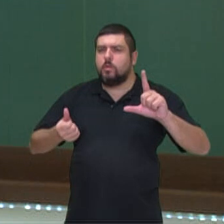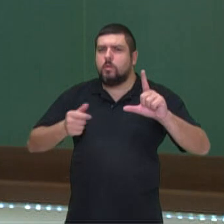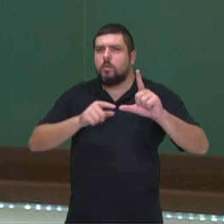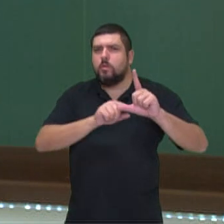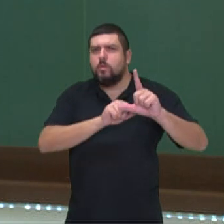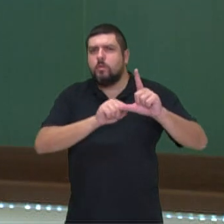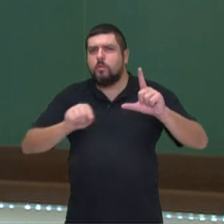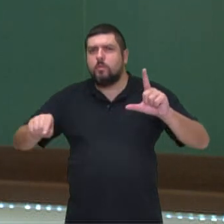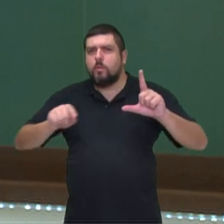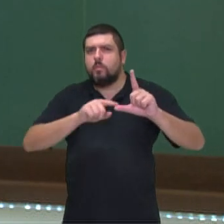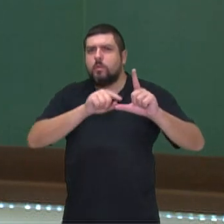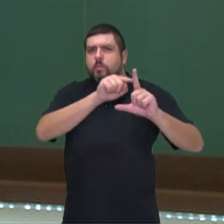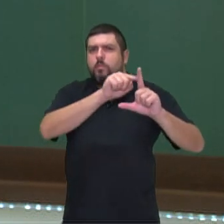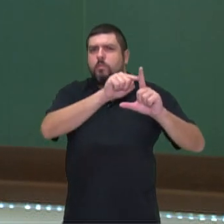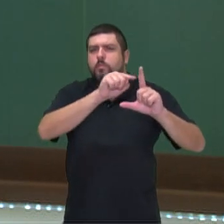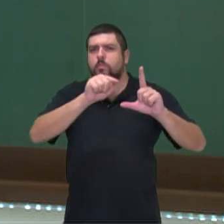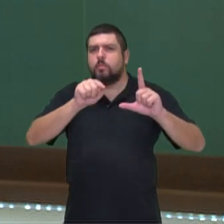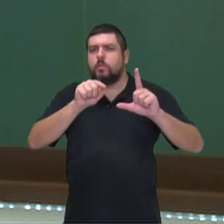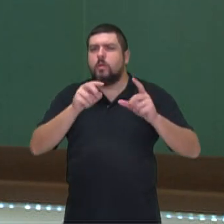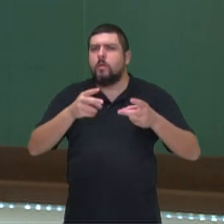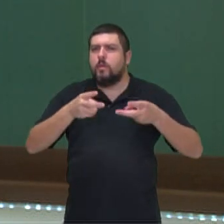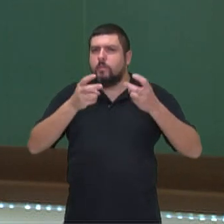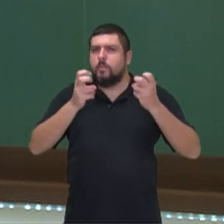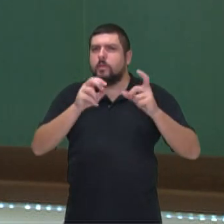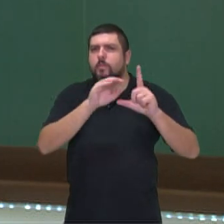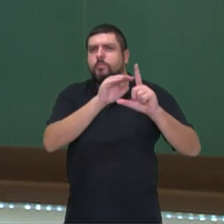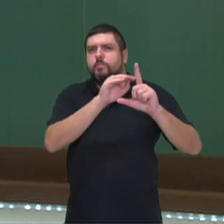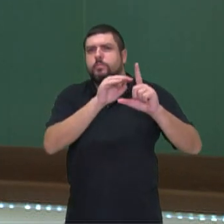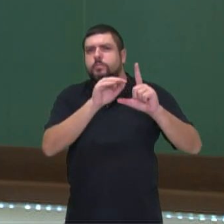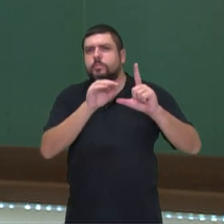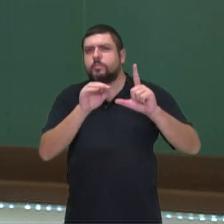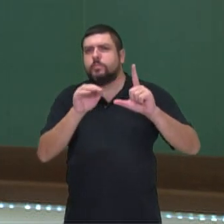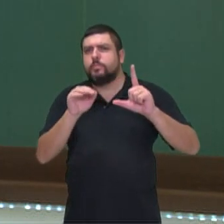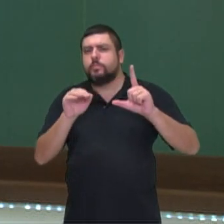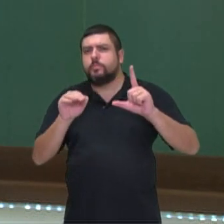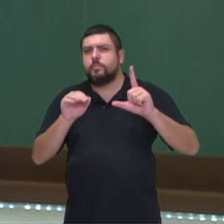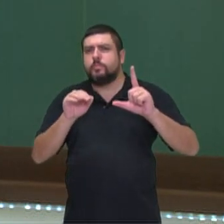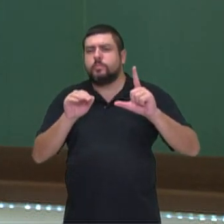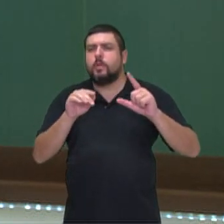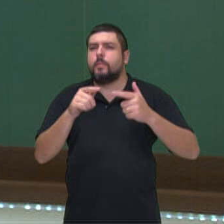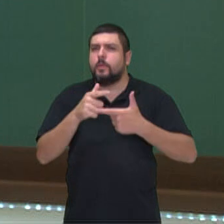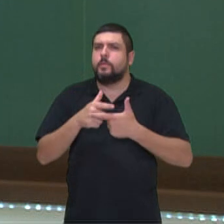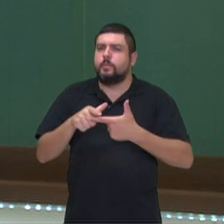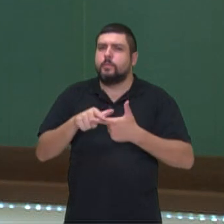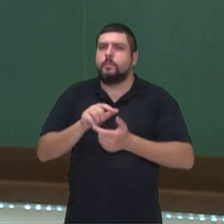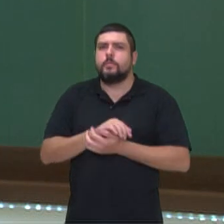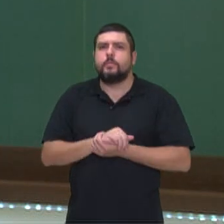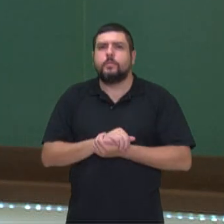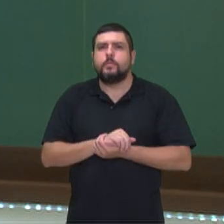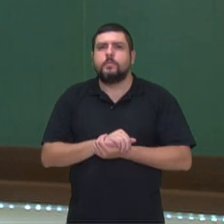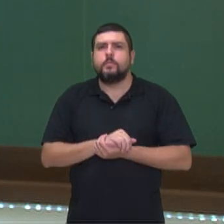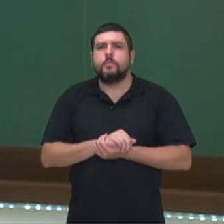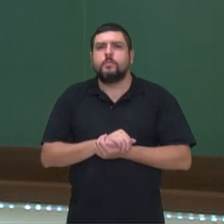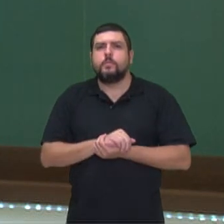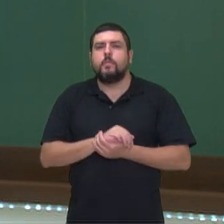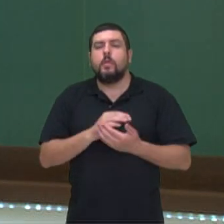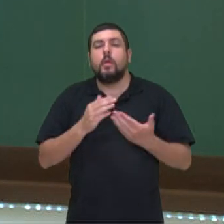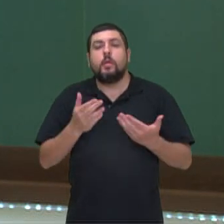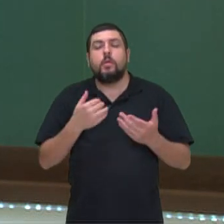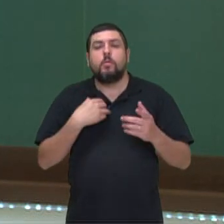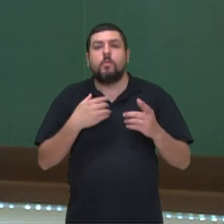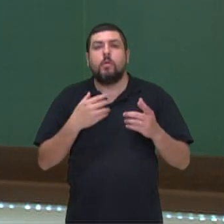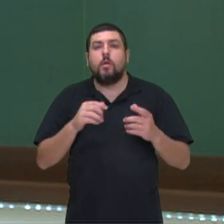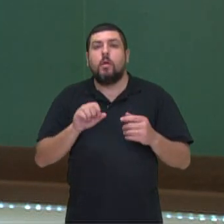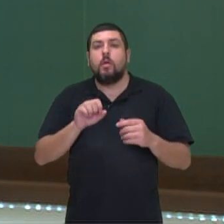A gente consegue ver um comportamento decrescente, né? Vai caindo esse saldo da tesouraria. Então, é isso que a gente consegue